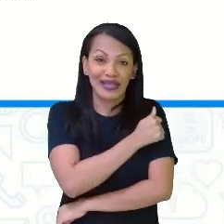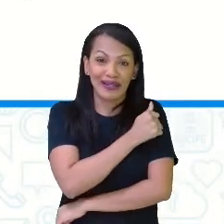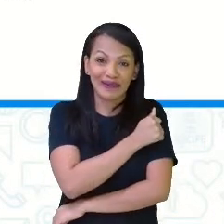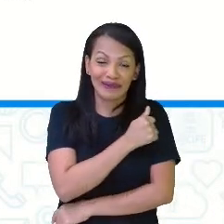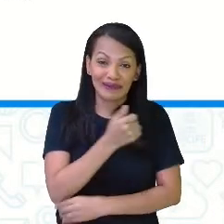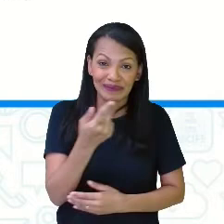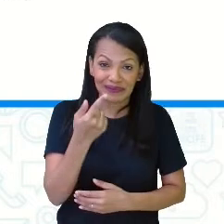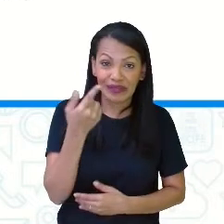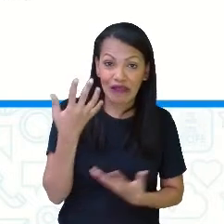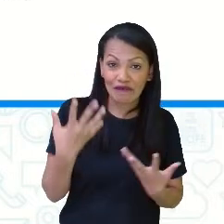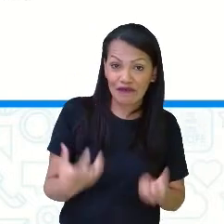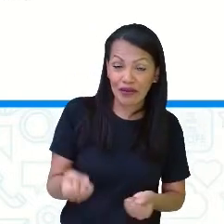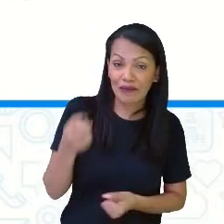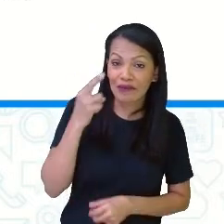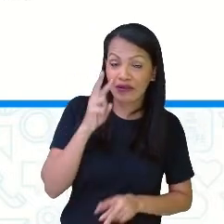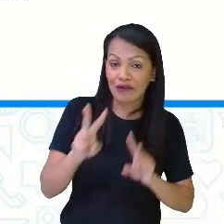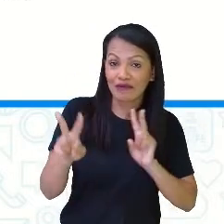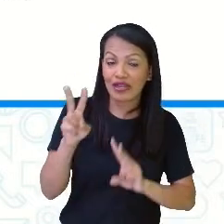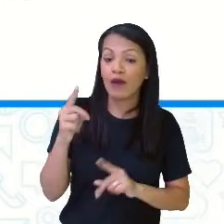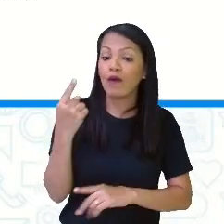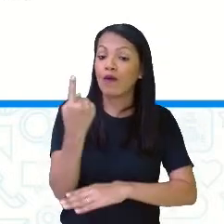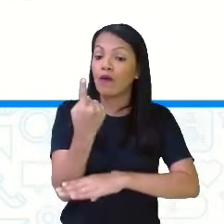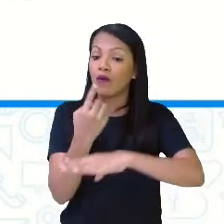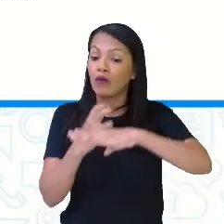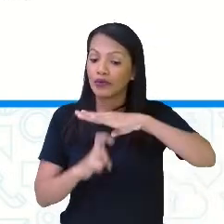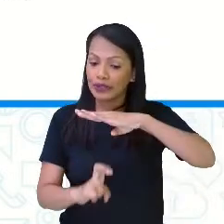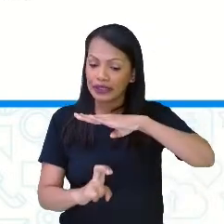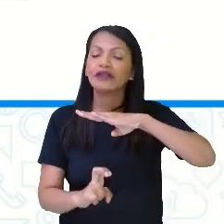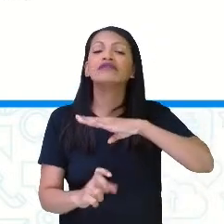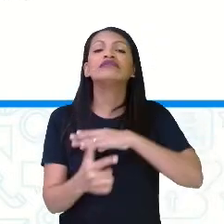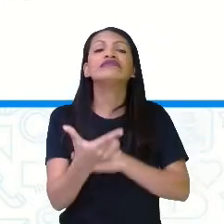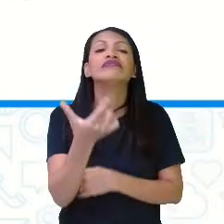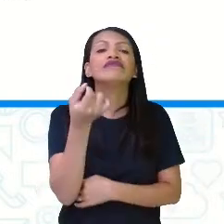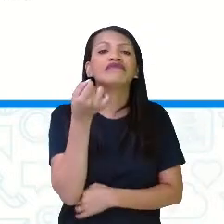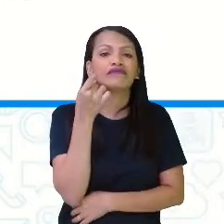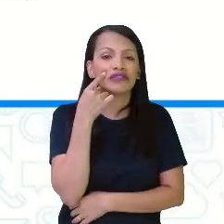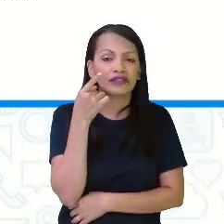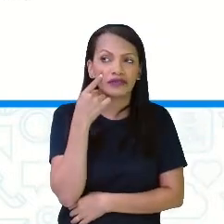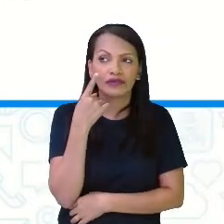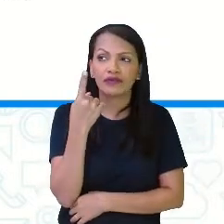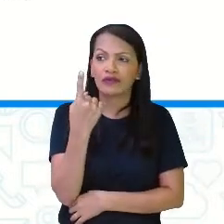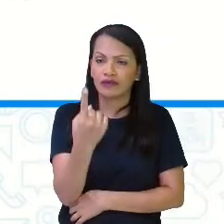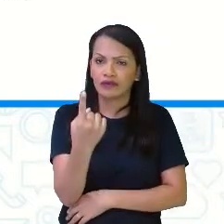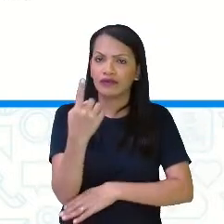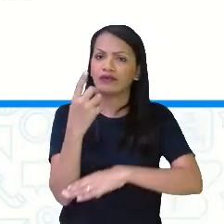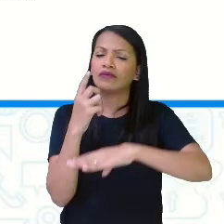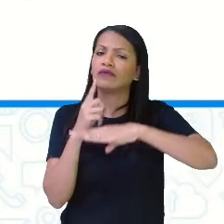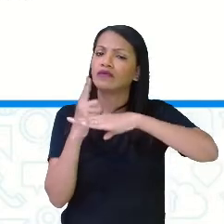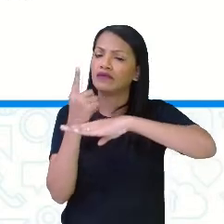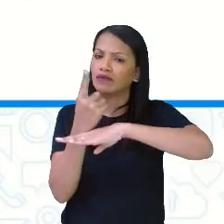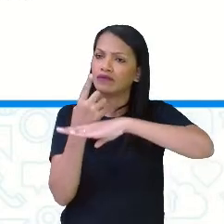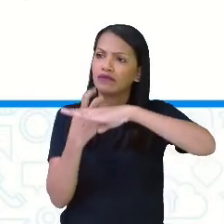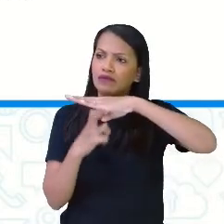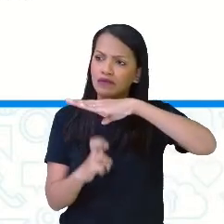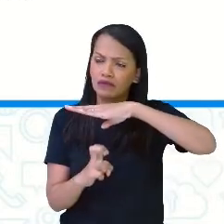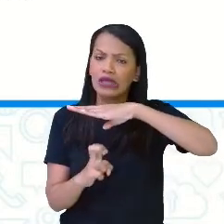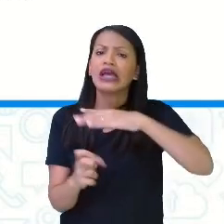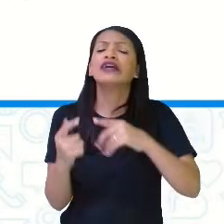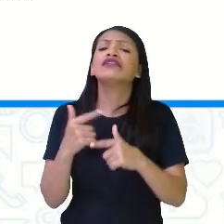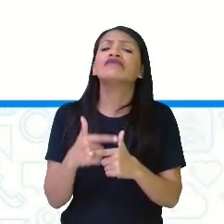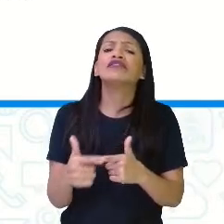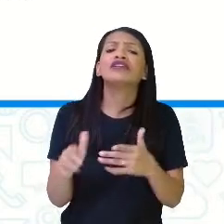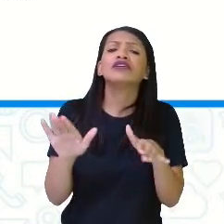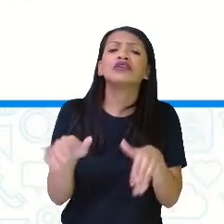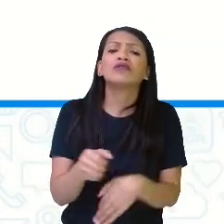E nós vamos ver agora, um quinto de 20. Na fração um quinto, o inteiro está dividido em quantas partes?